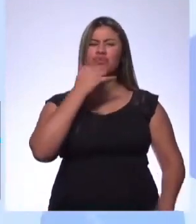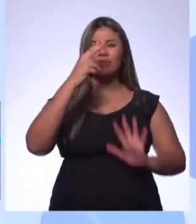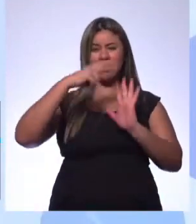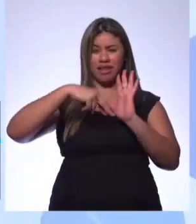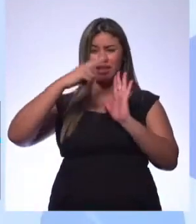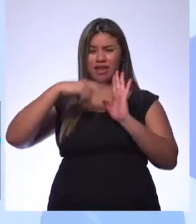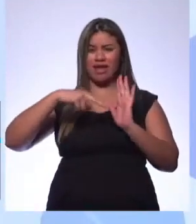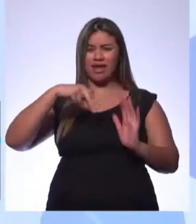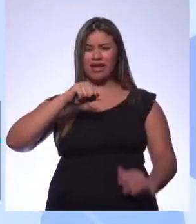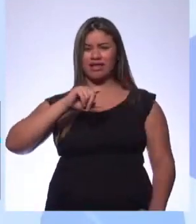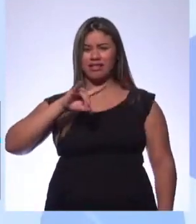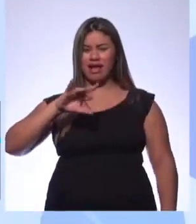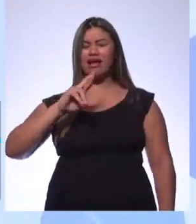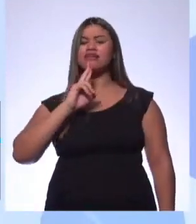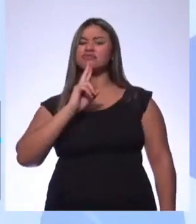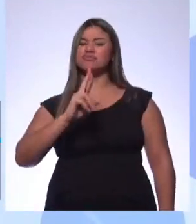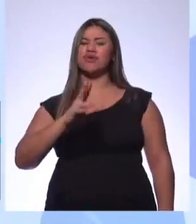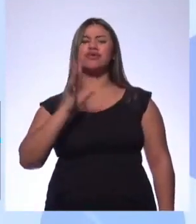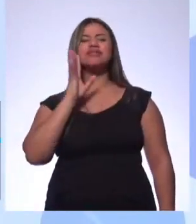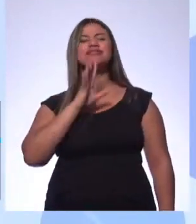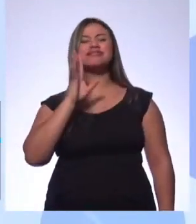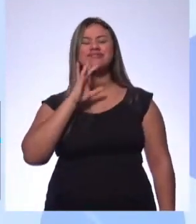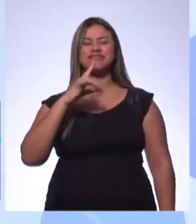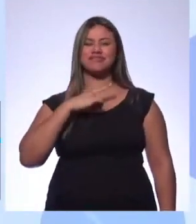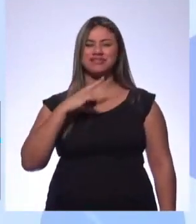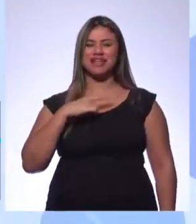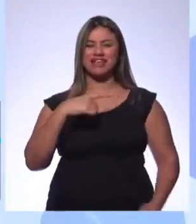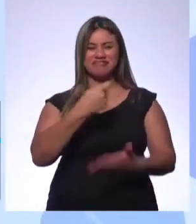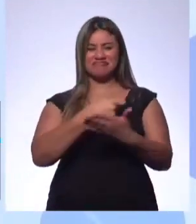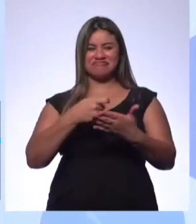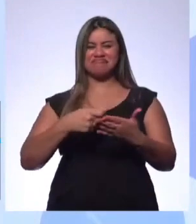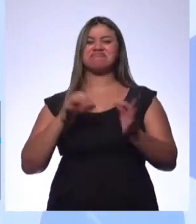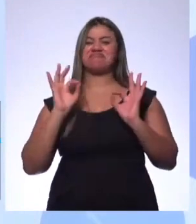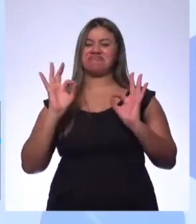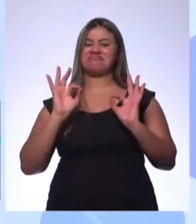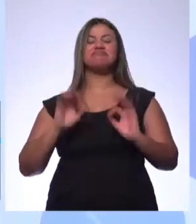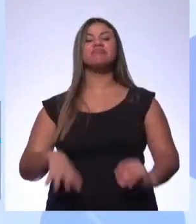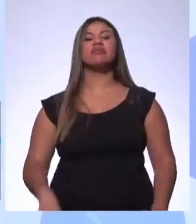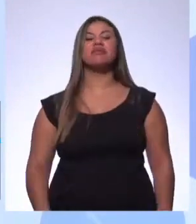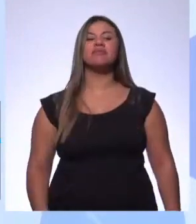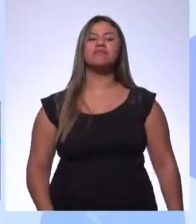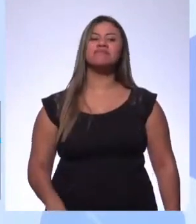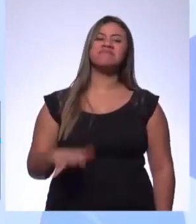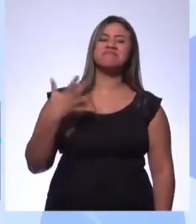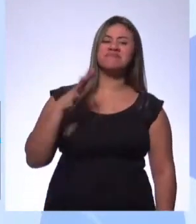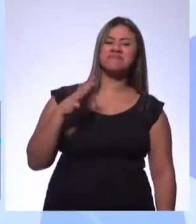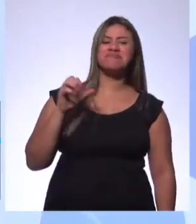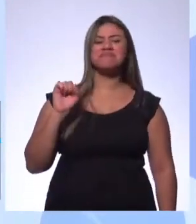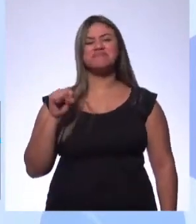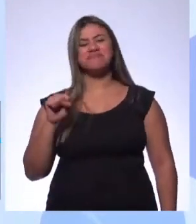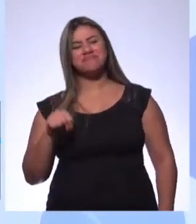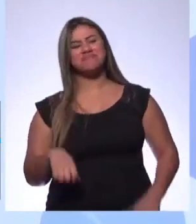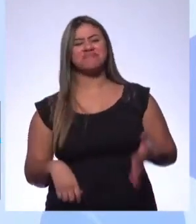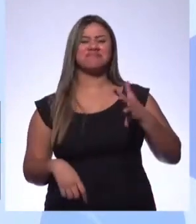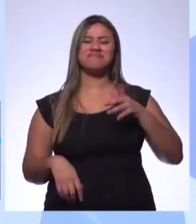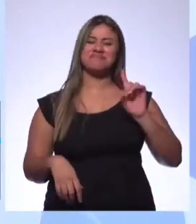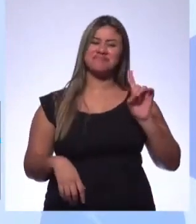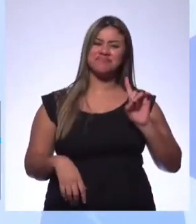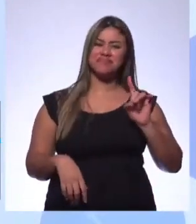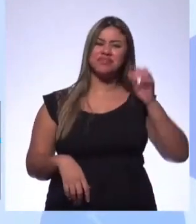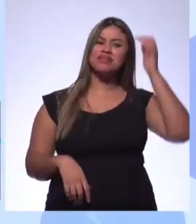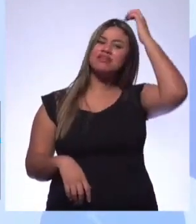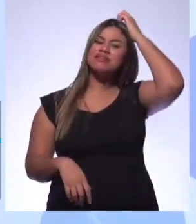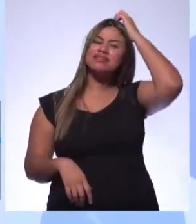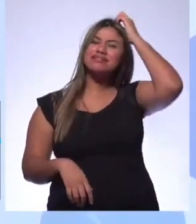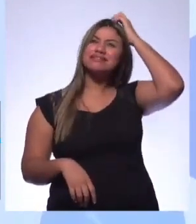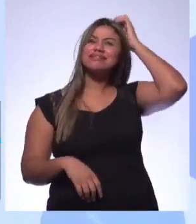Nádia Faria? Ela escreveu um negócio tão bacana. Ela escreve bem. Olha o que ela colocou. Meio que sim, meio que não. Devemos fazer ao menos